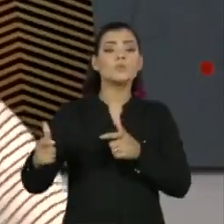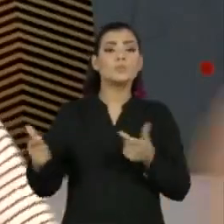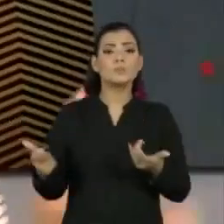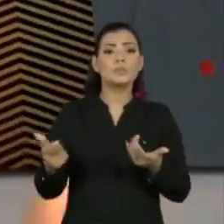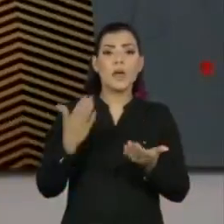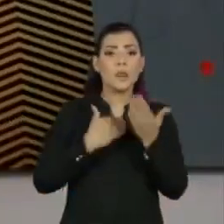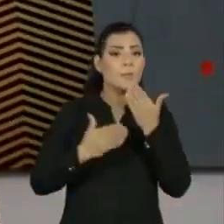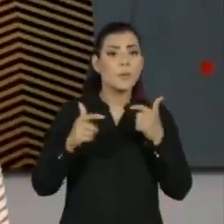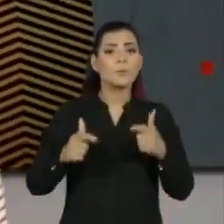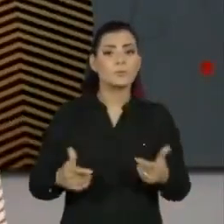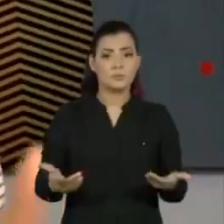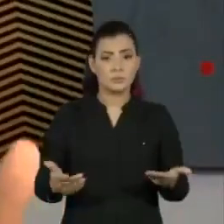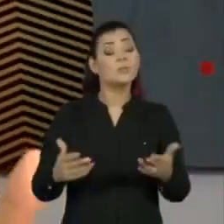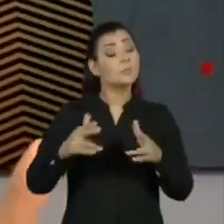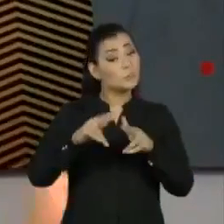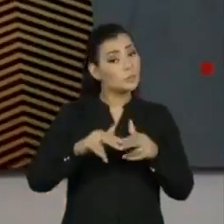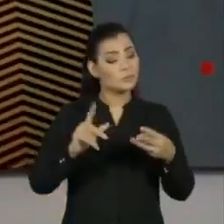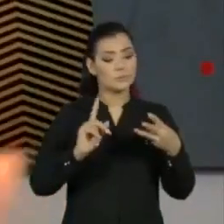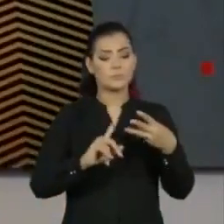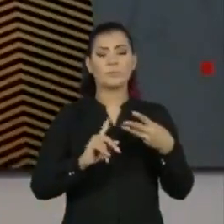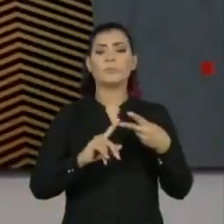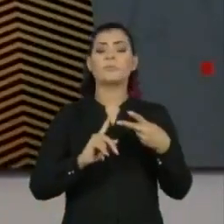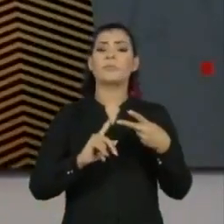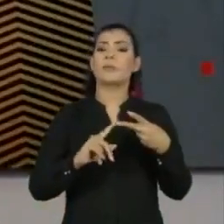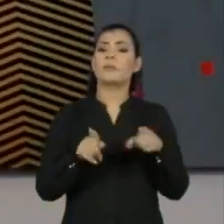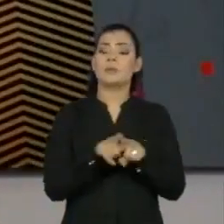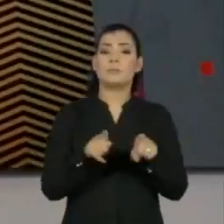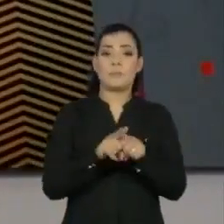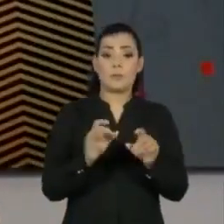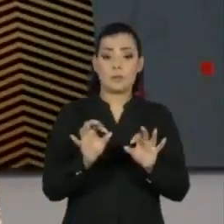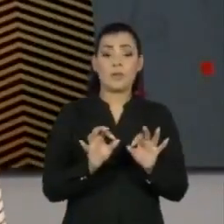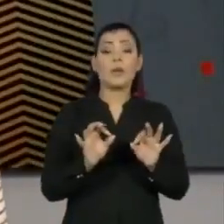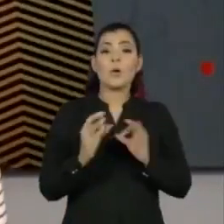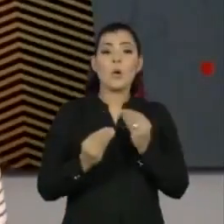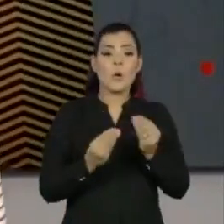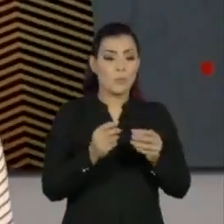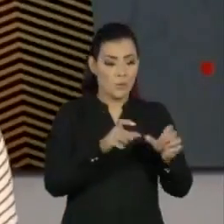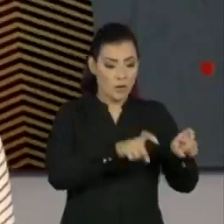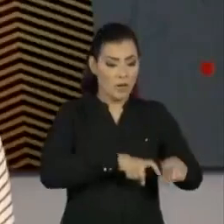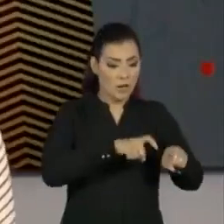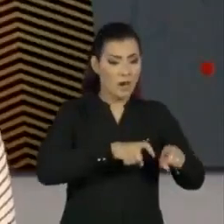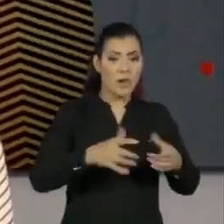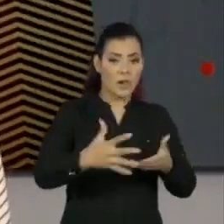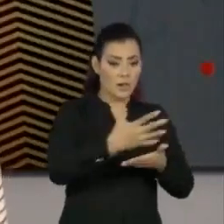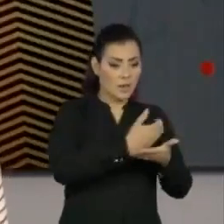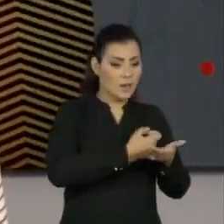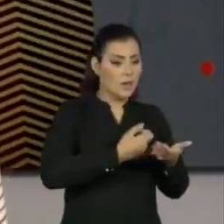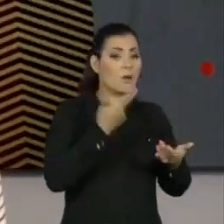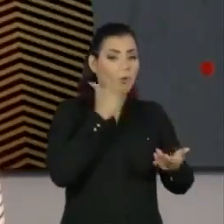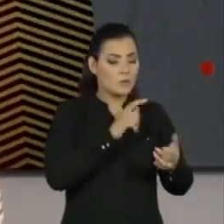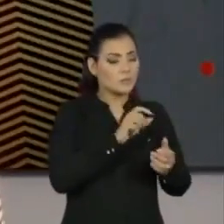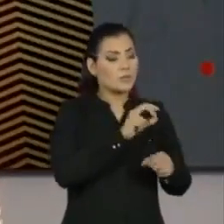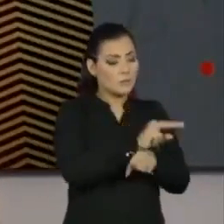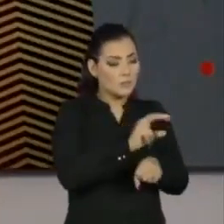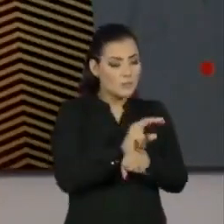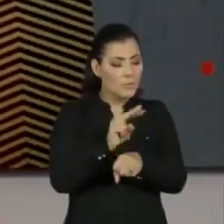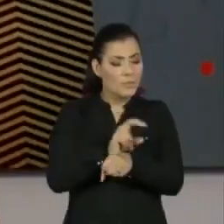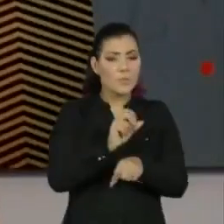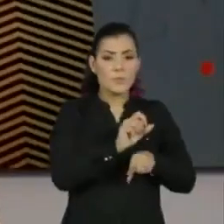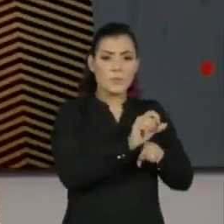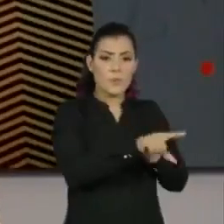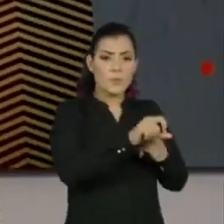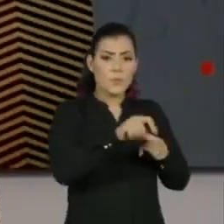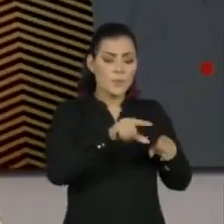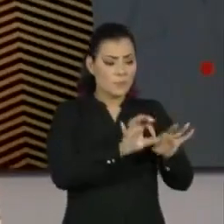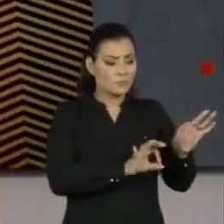alimento. E, segundo, porque a remuneração do trabalhador no campo vai promover a manutenção desse trabalhador no campo. A gente